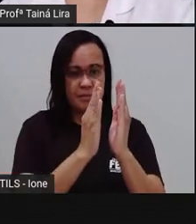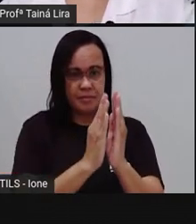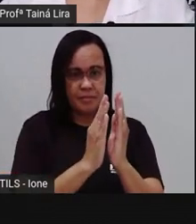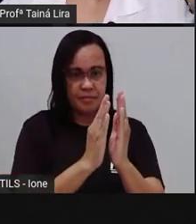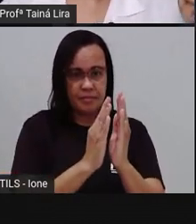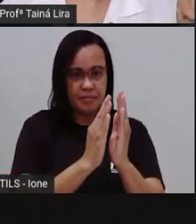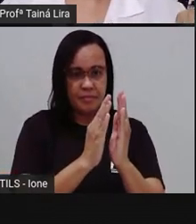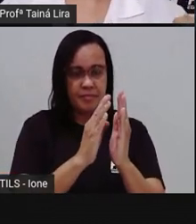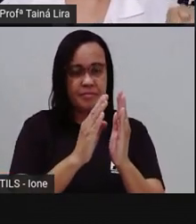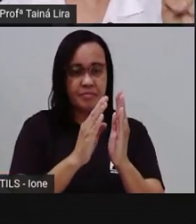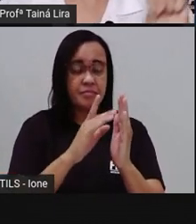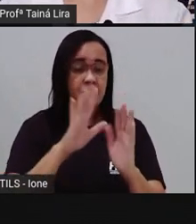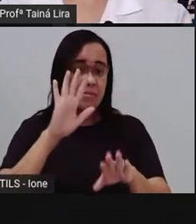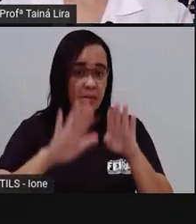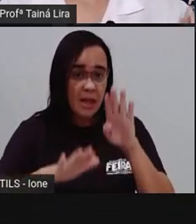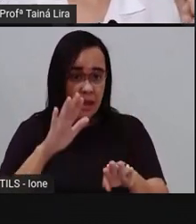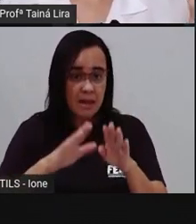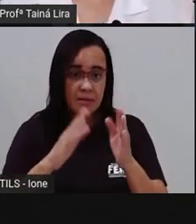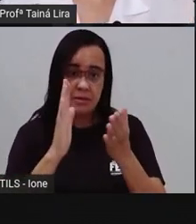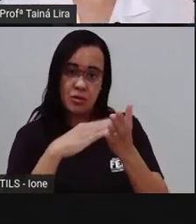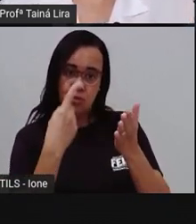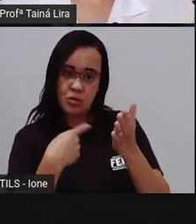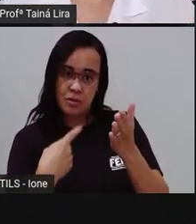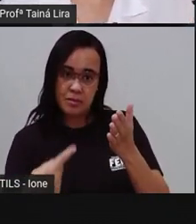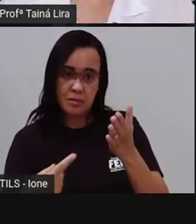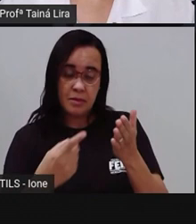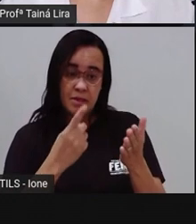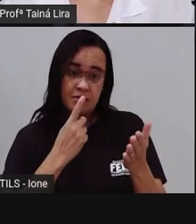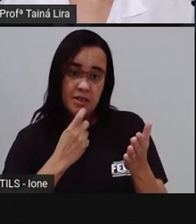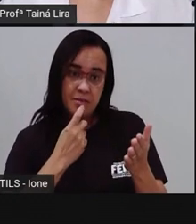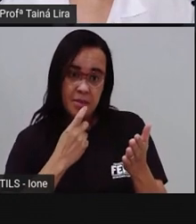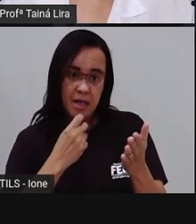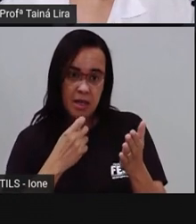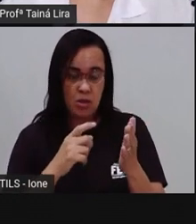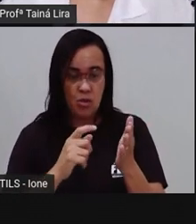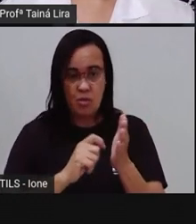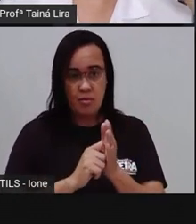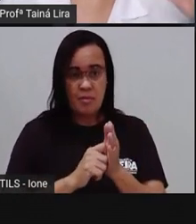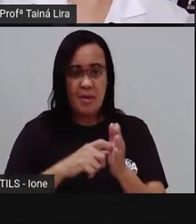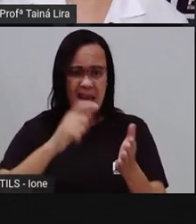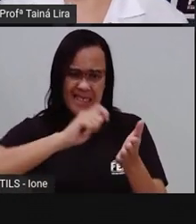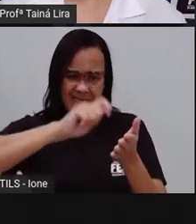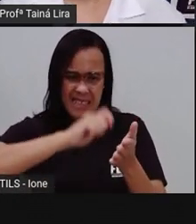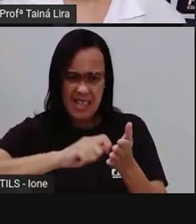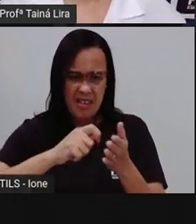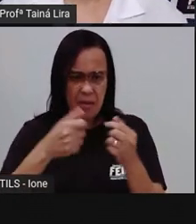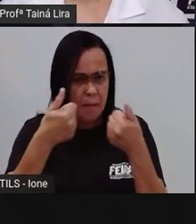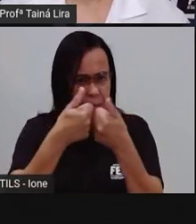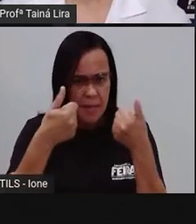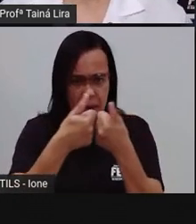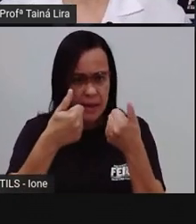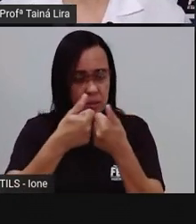geralmente vem em vermelho, tá? Não escrever ali encostadinho na margem, tá bom?